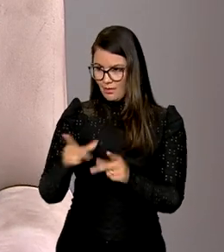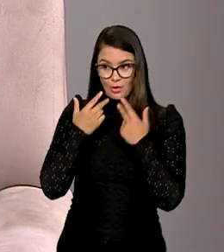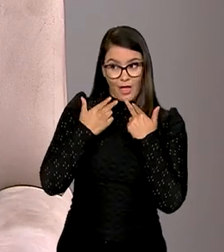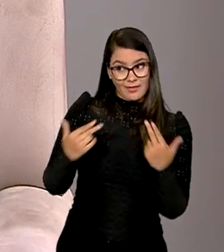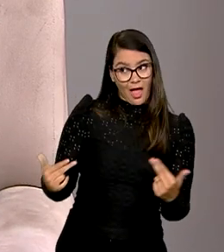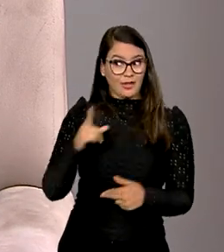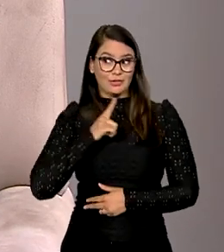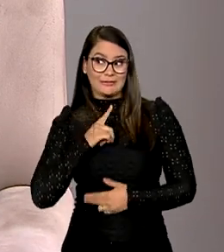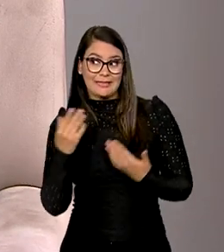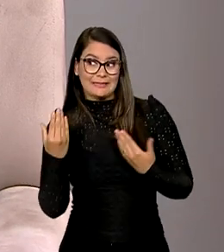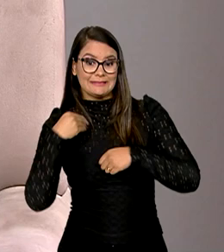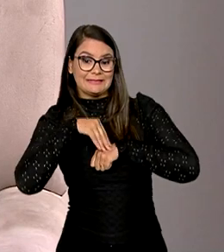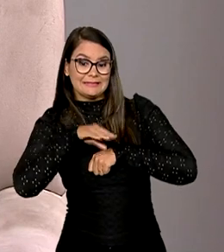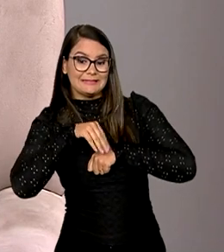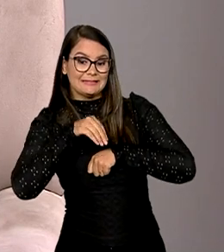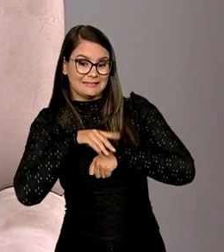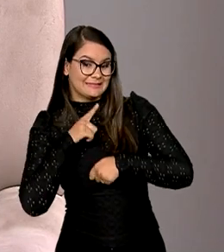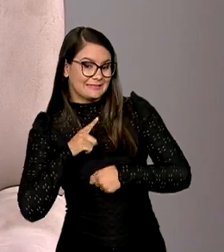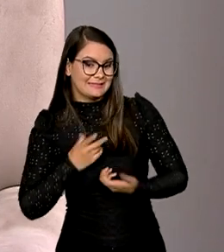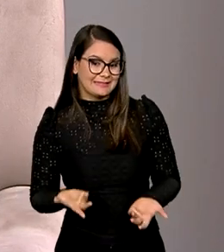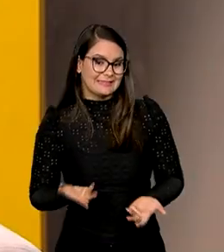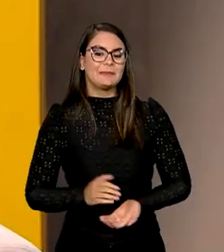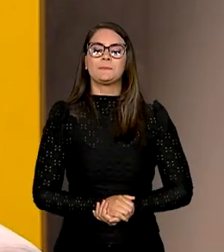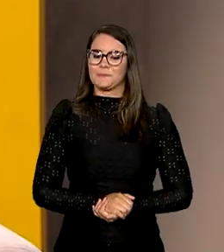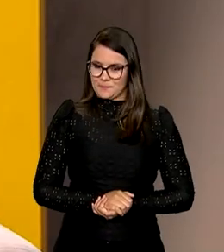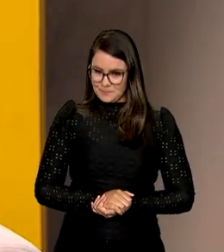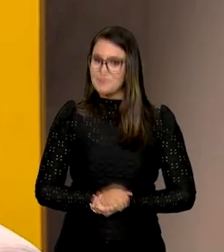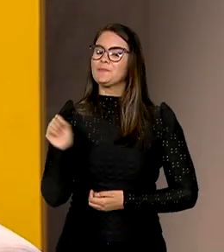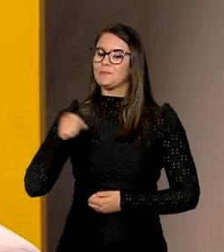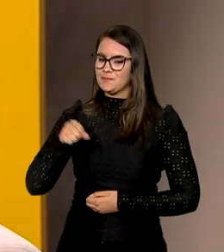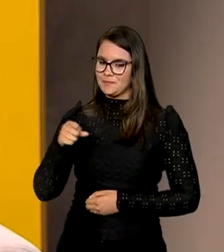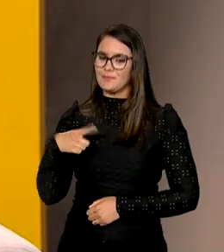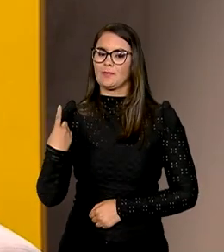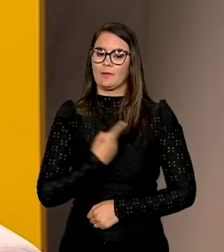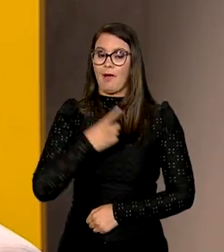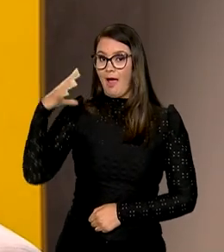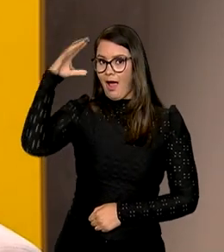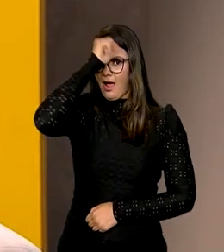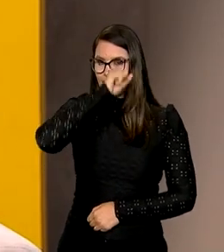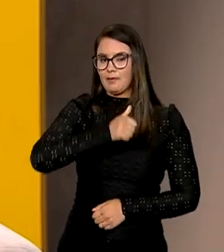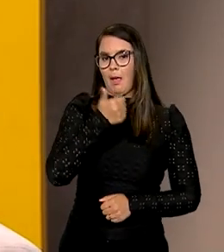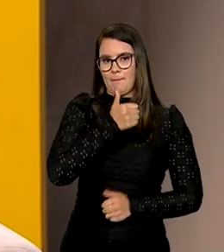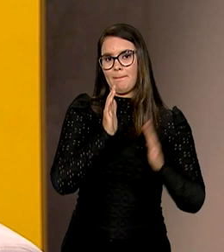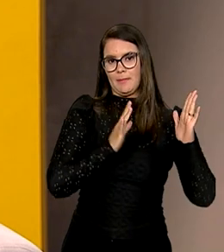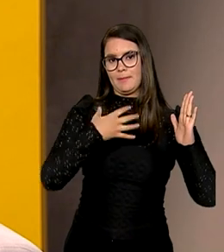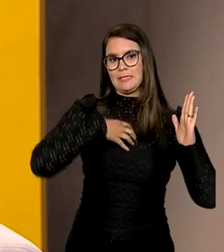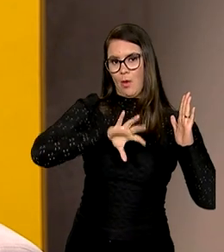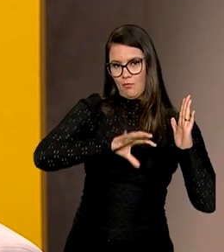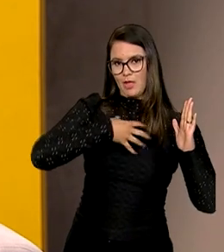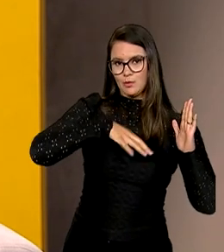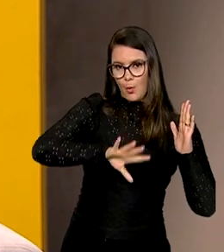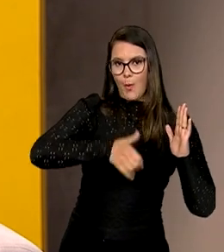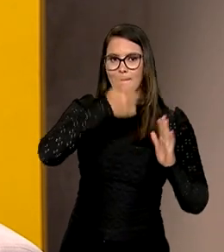novidade, tem algum aperfeiçoamento previsto? Sim, Primeiro é que nós aprendemos com a primeira, né? No Salvador Bahia, foi a